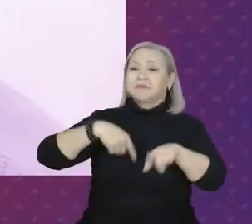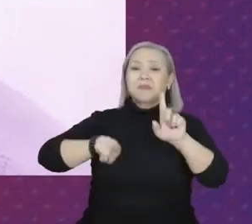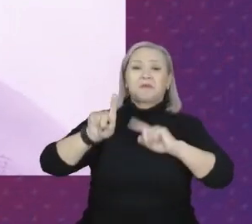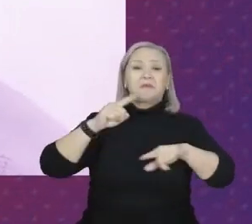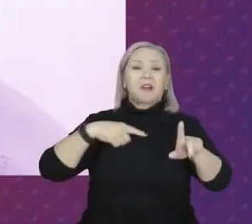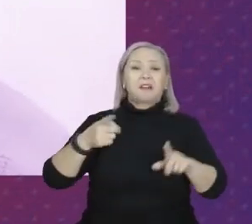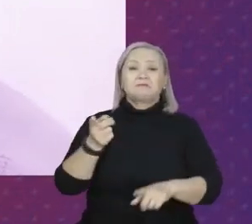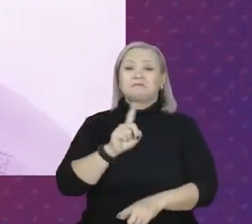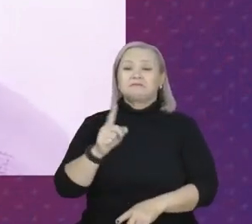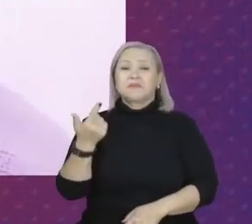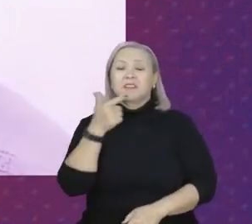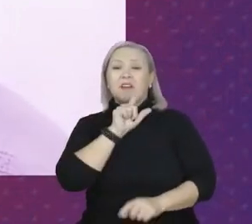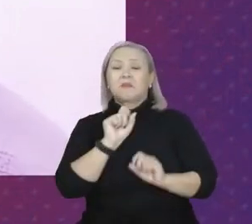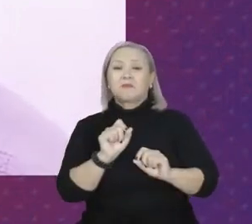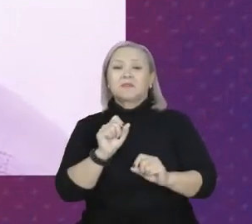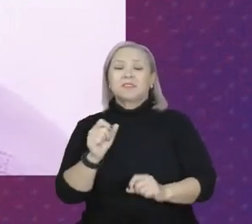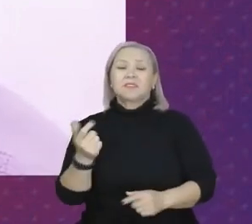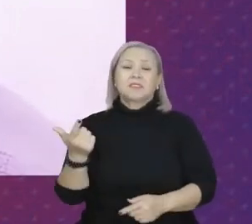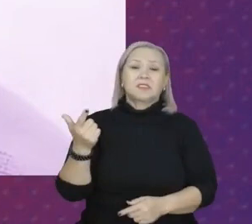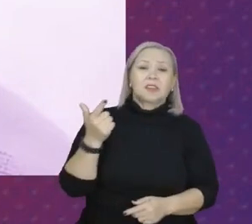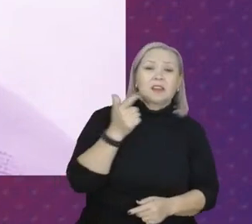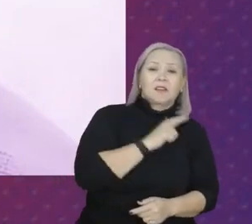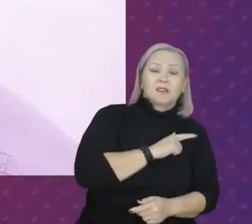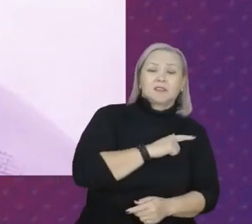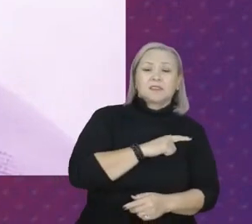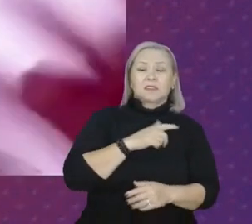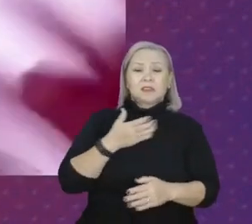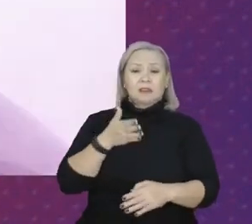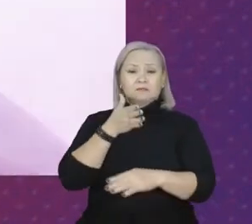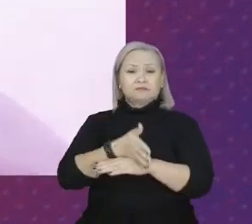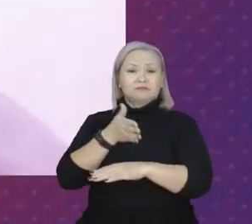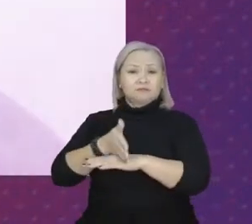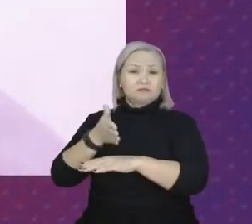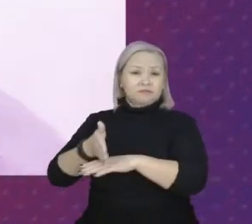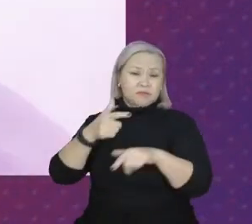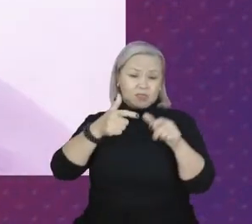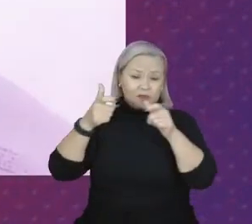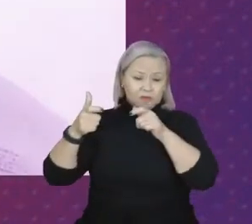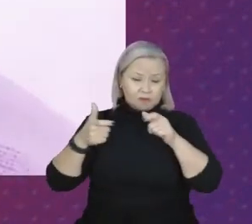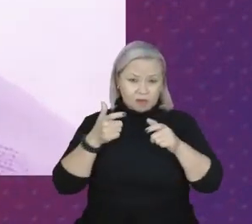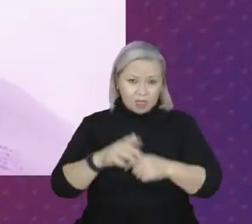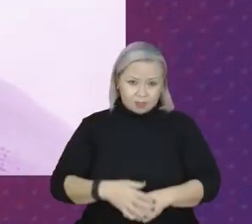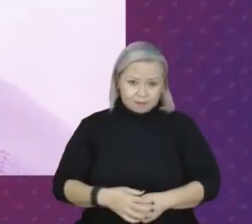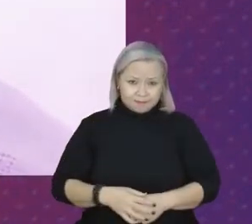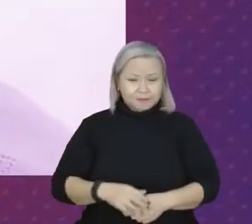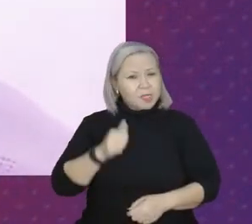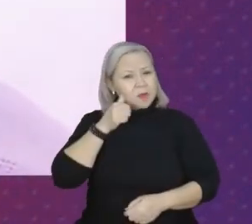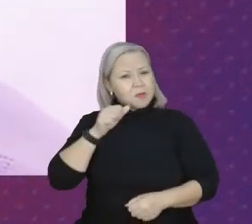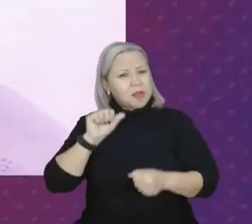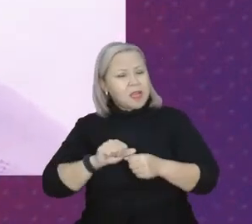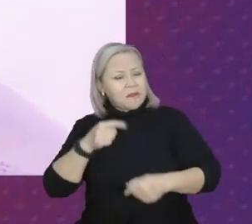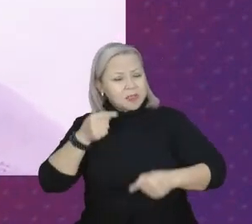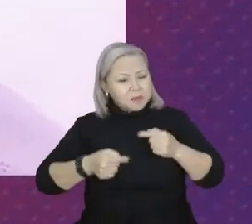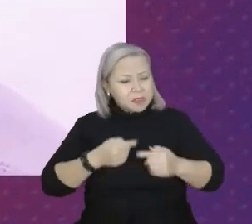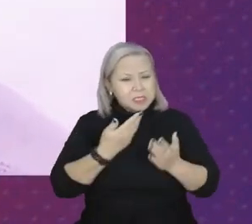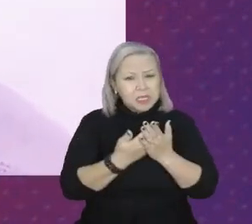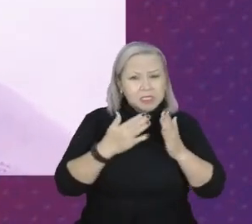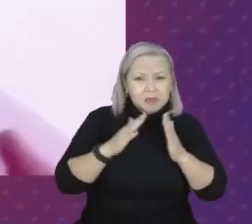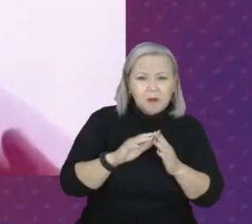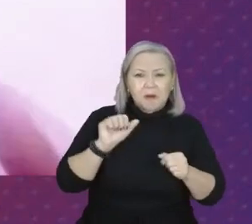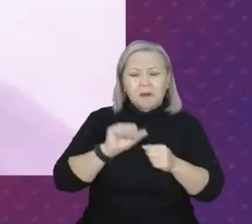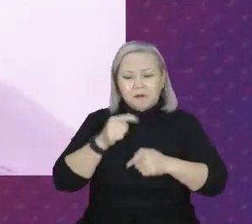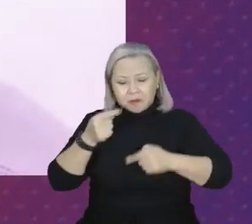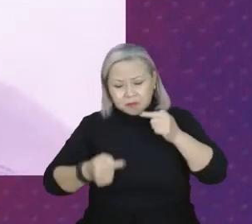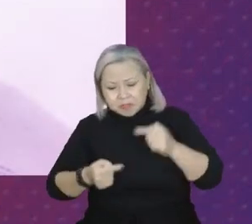consiga alcançar o seu objetivo. Ela faz política na escola. Ela faz política na creche.